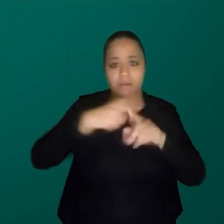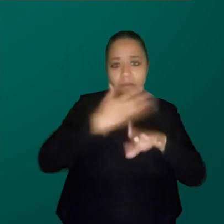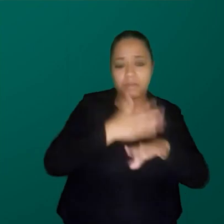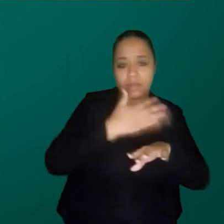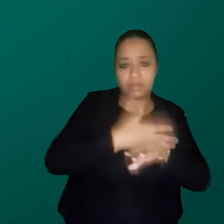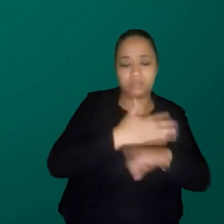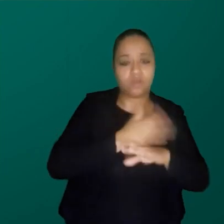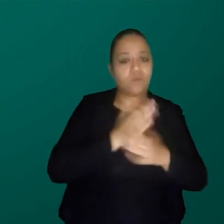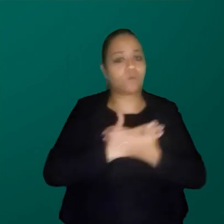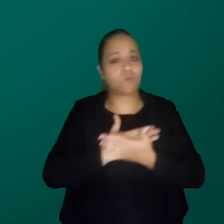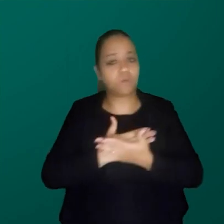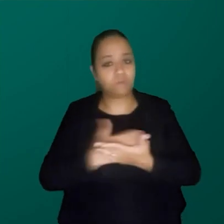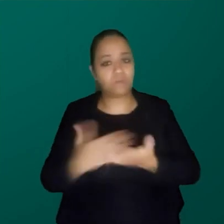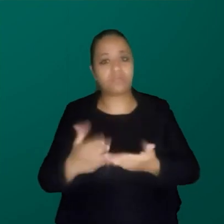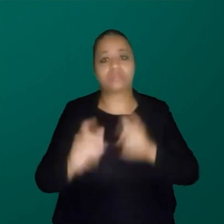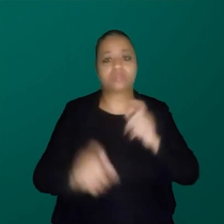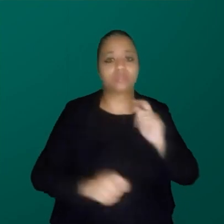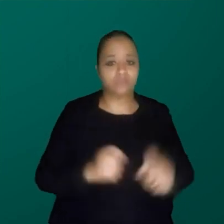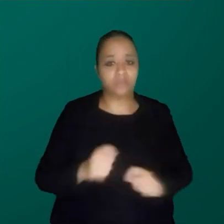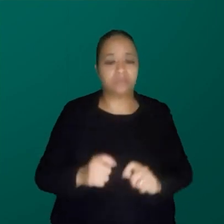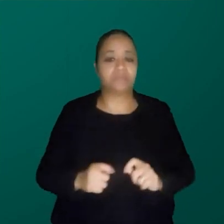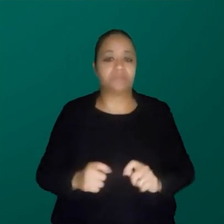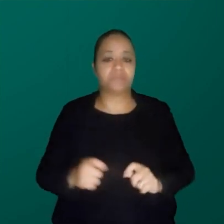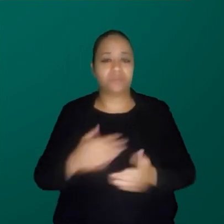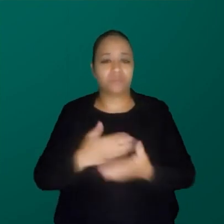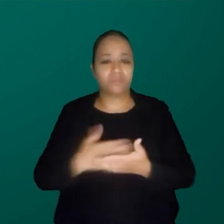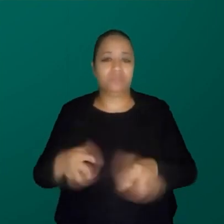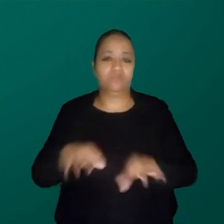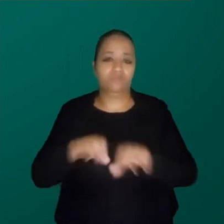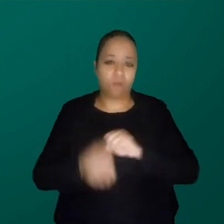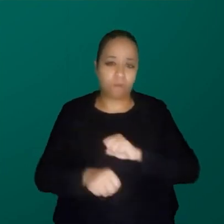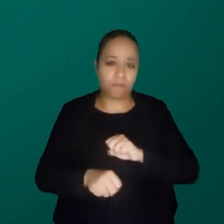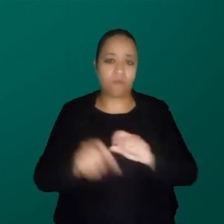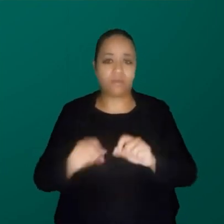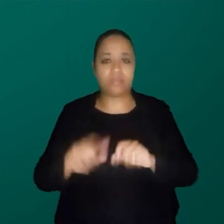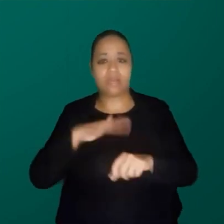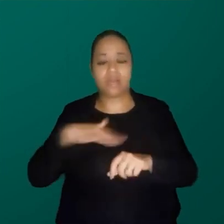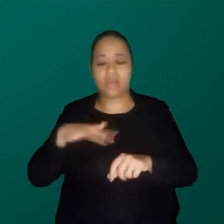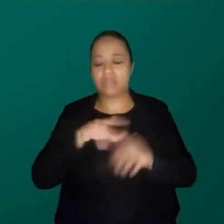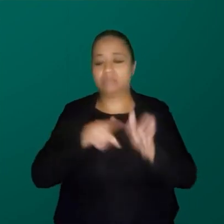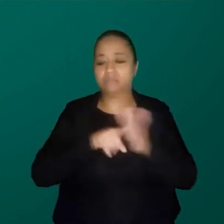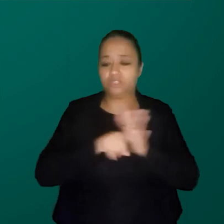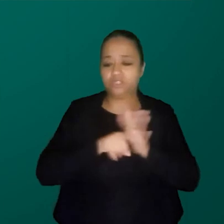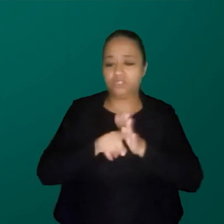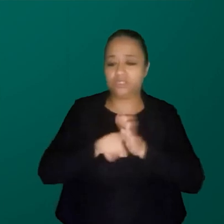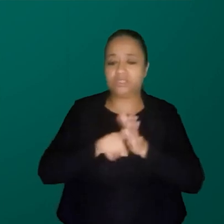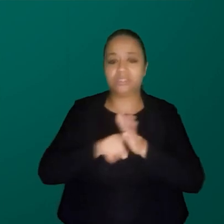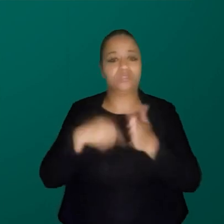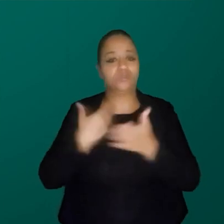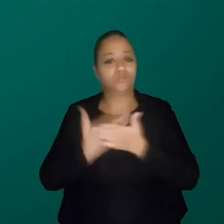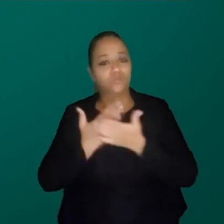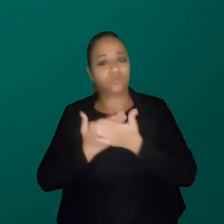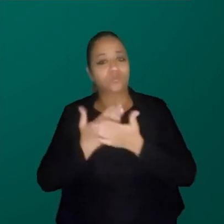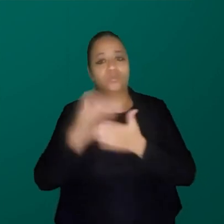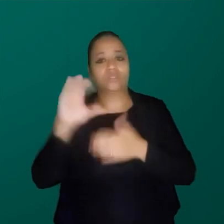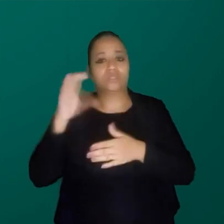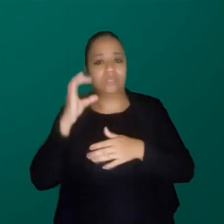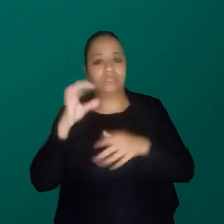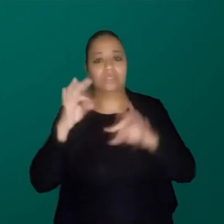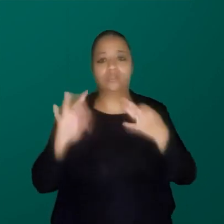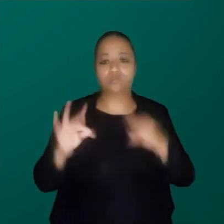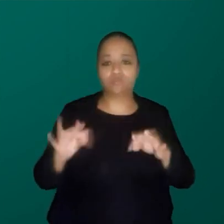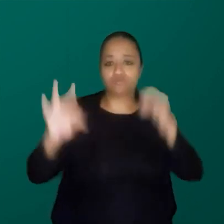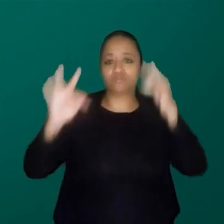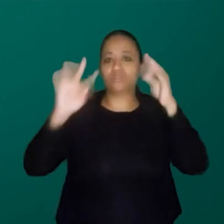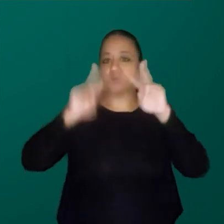comecei, enfim, a me formar como uma pesquisadora que se debruçou sobre os estudos de ciência e tecnologia com esse olhar